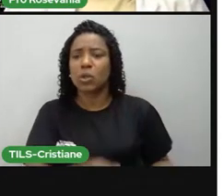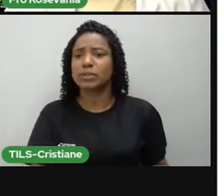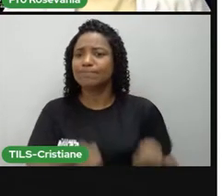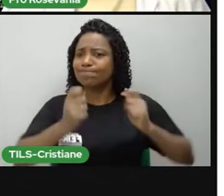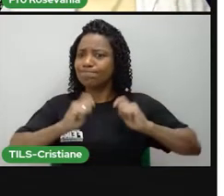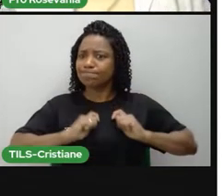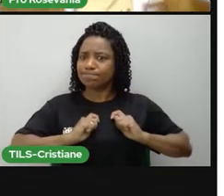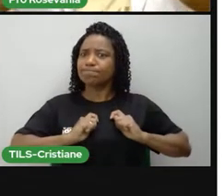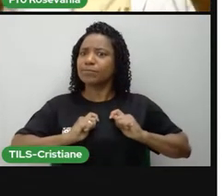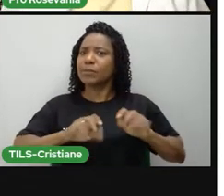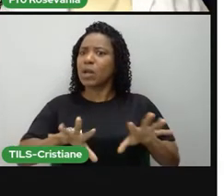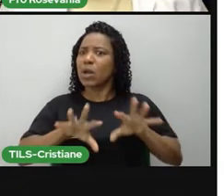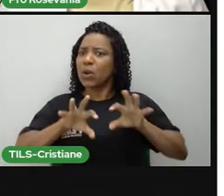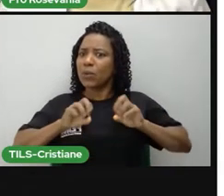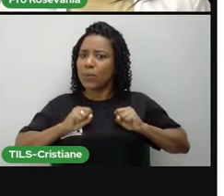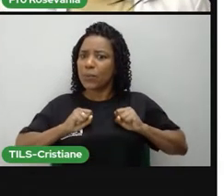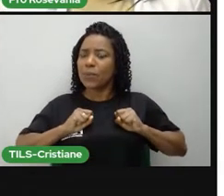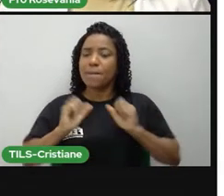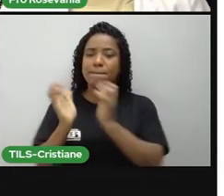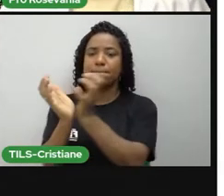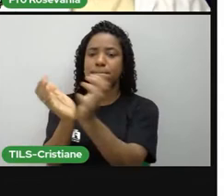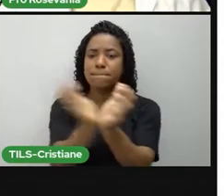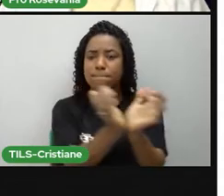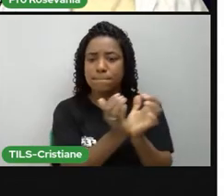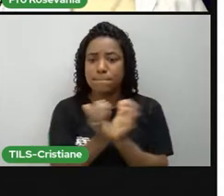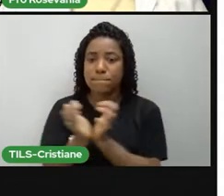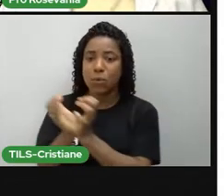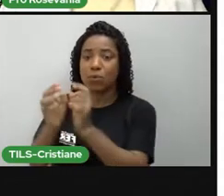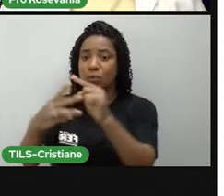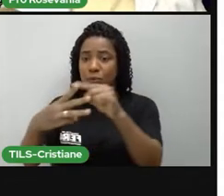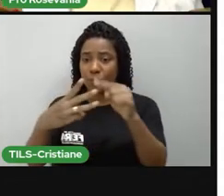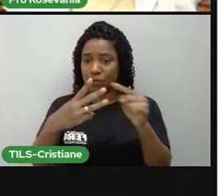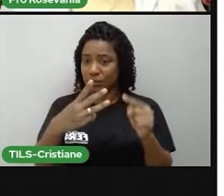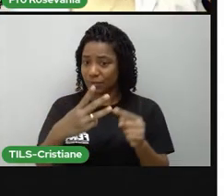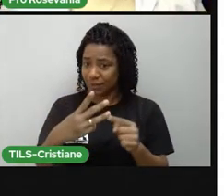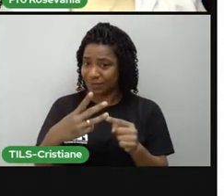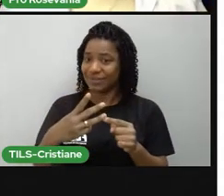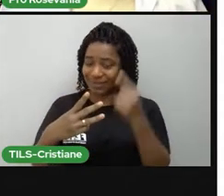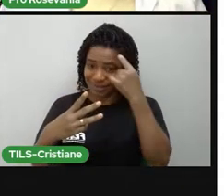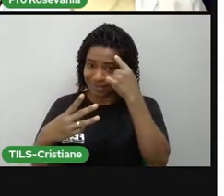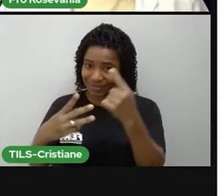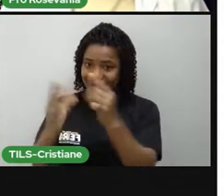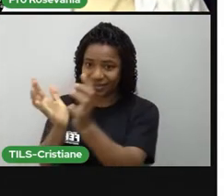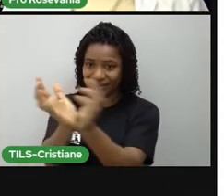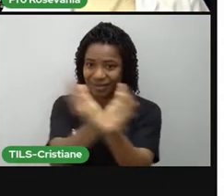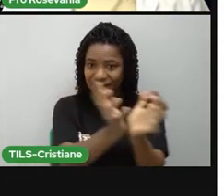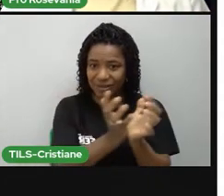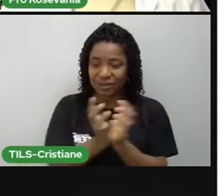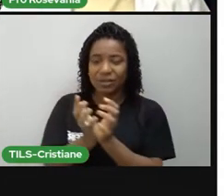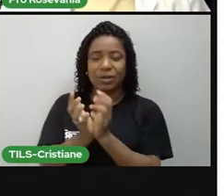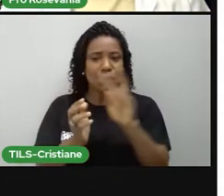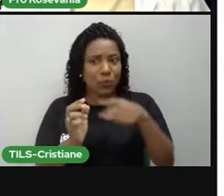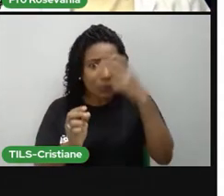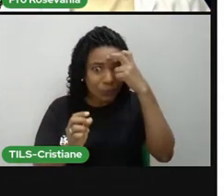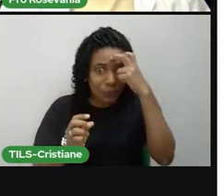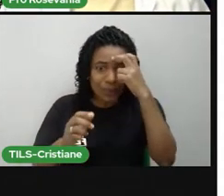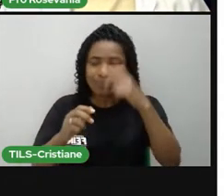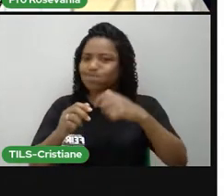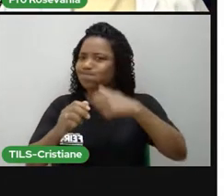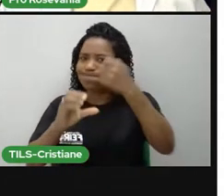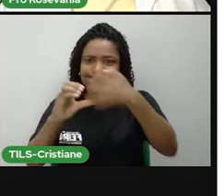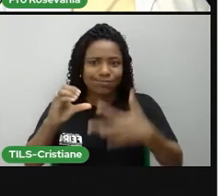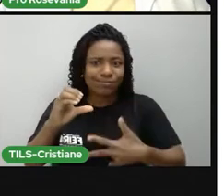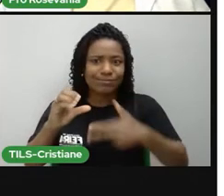desses três povos, que contribuíram bastante para a gente ter esse volume enorme de aspectos